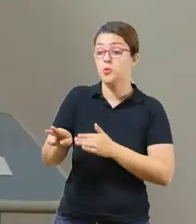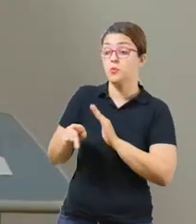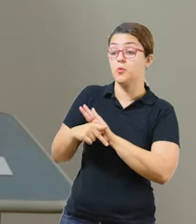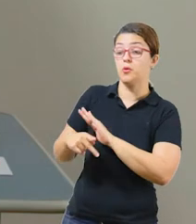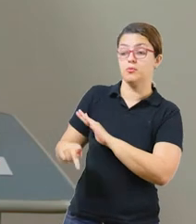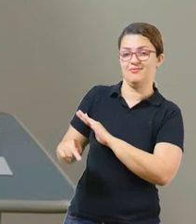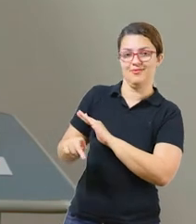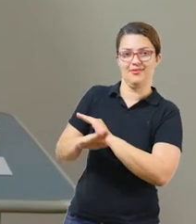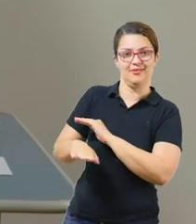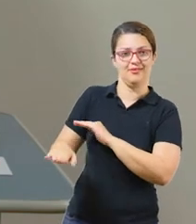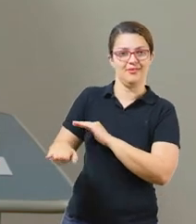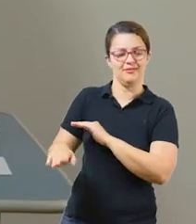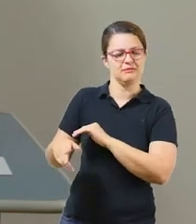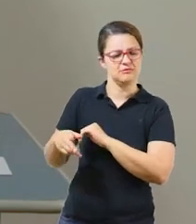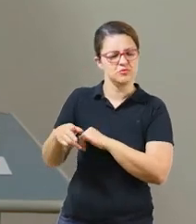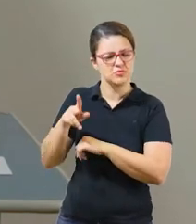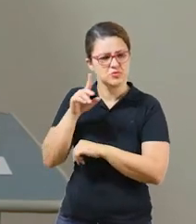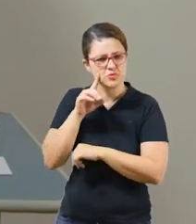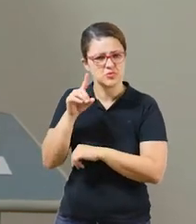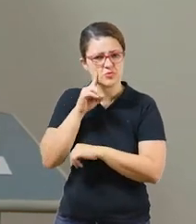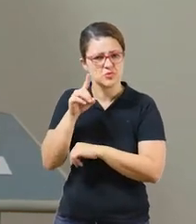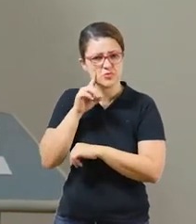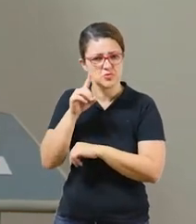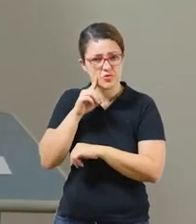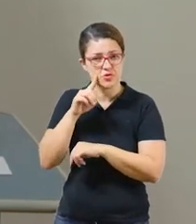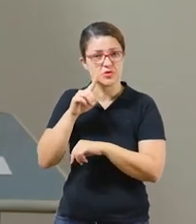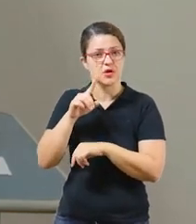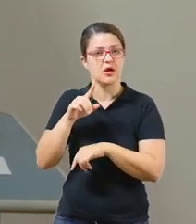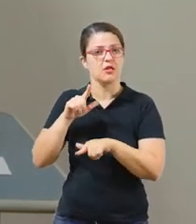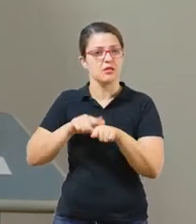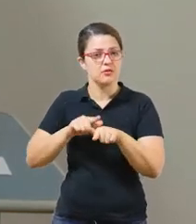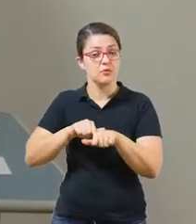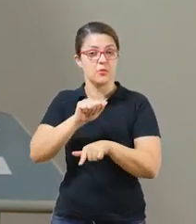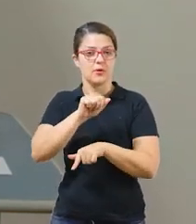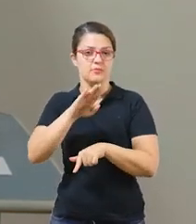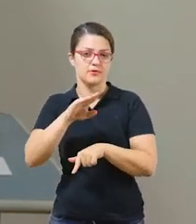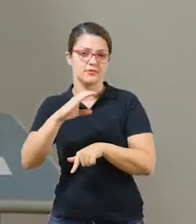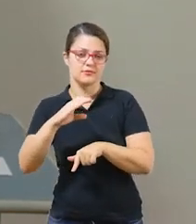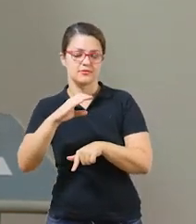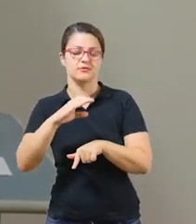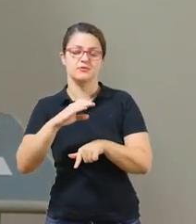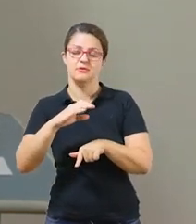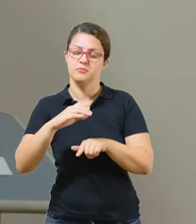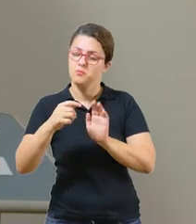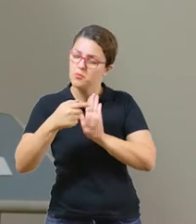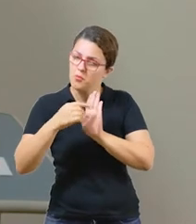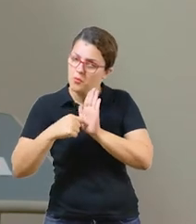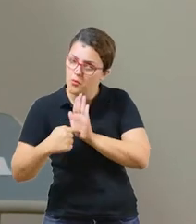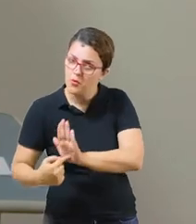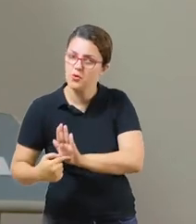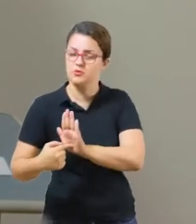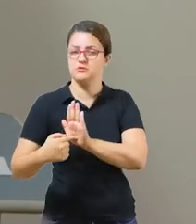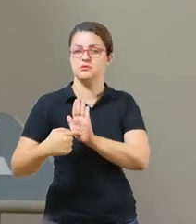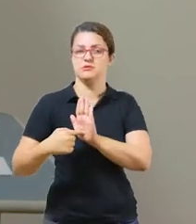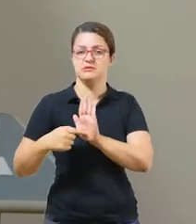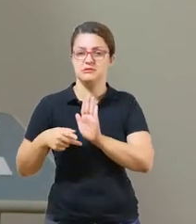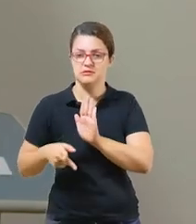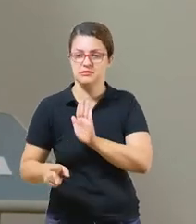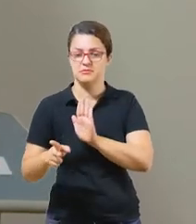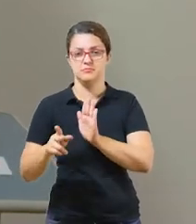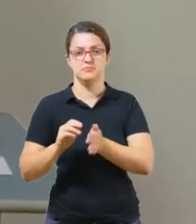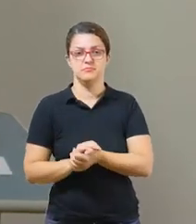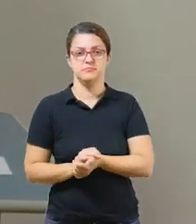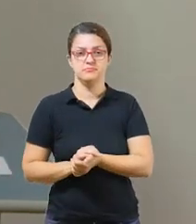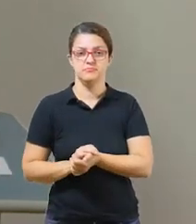fazer a leitura do alfabeto todos os dias com a criança e exercitar a escrita também. Com o seu auxílio peça para que a criança